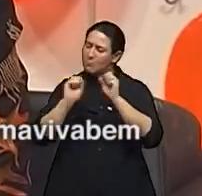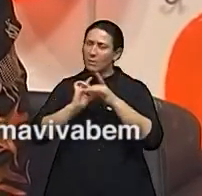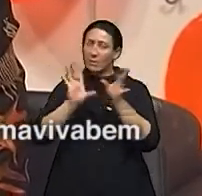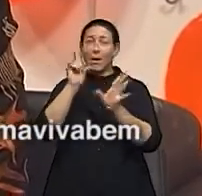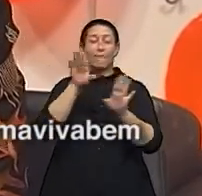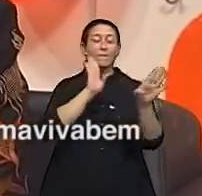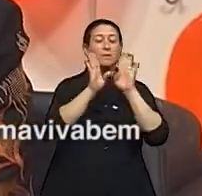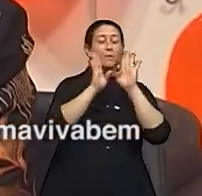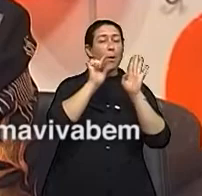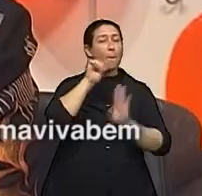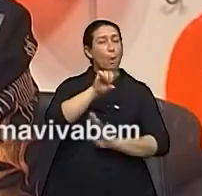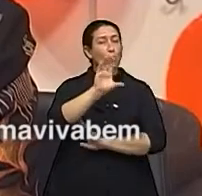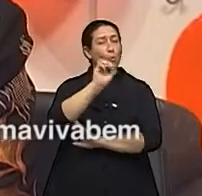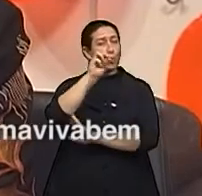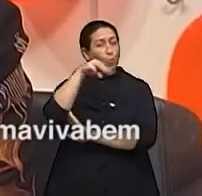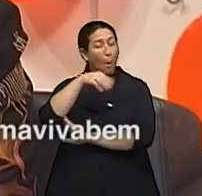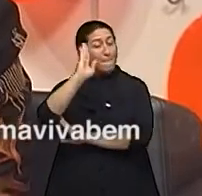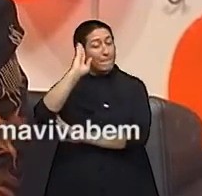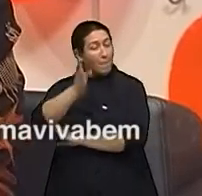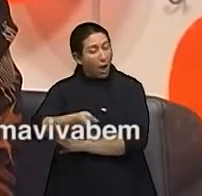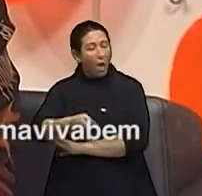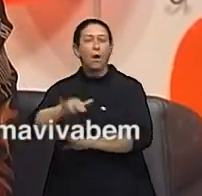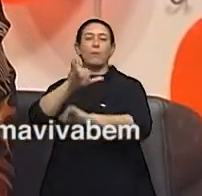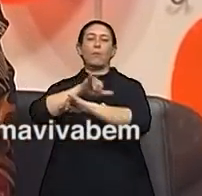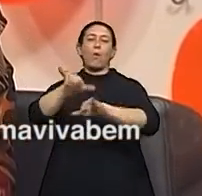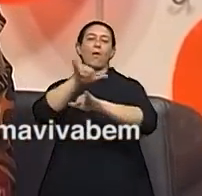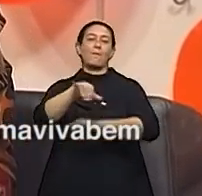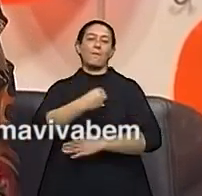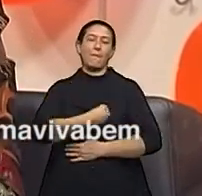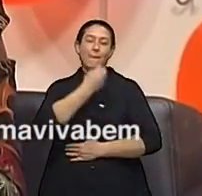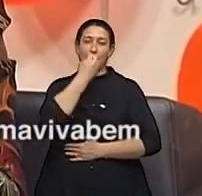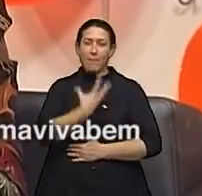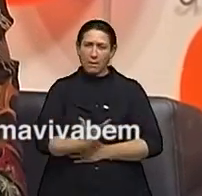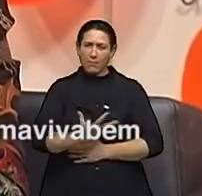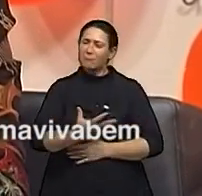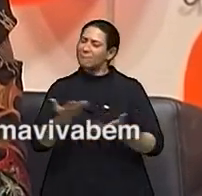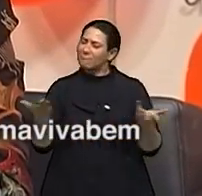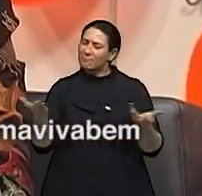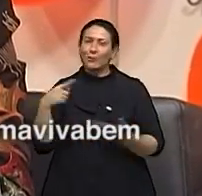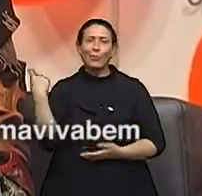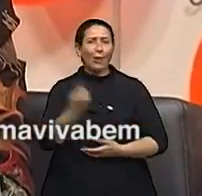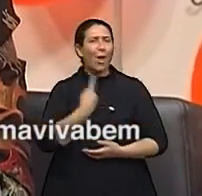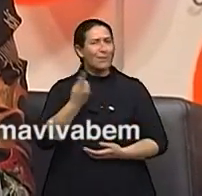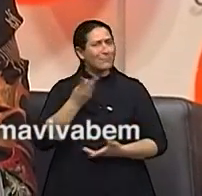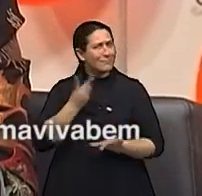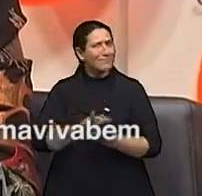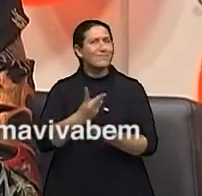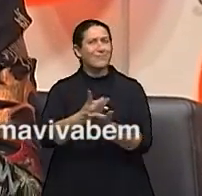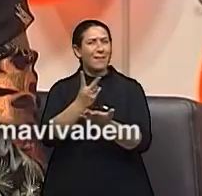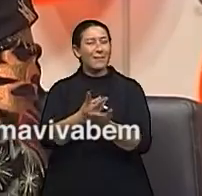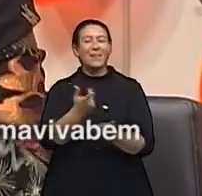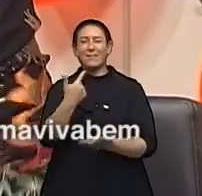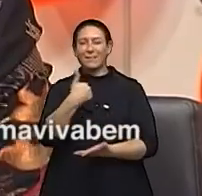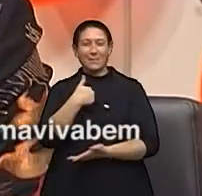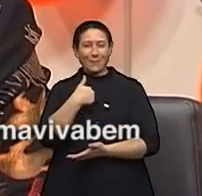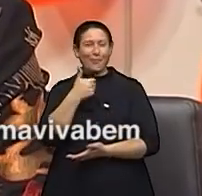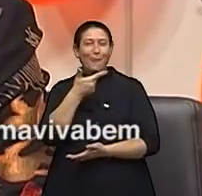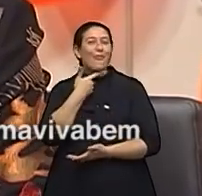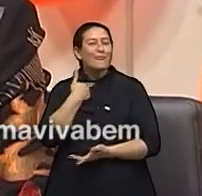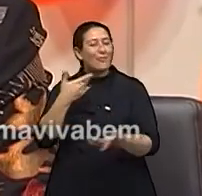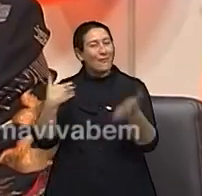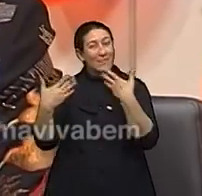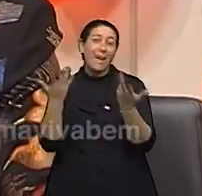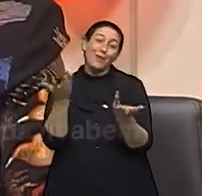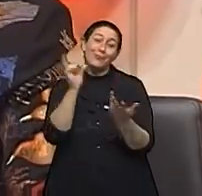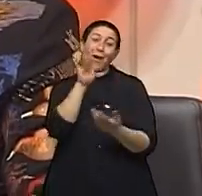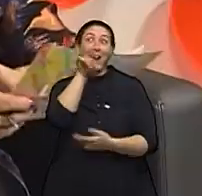.com.br, Viva Bem. A gente está sempre lá, só eu não pisco assim para vocês, como eu gosto de piscar